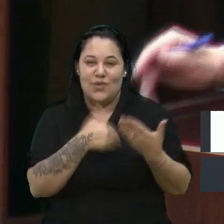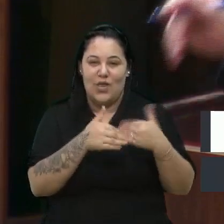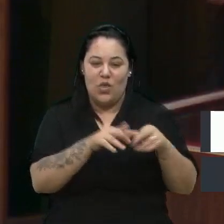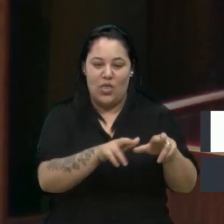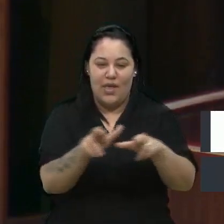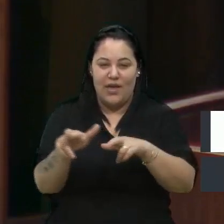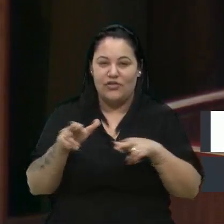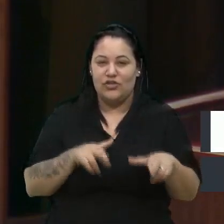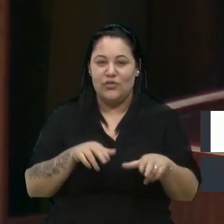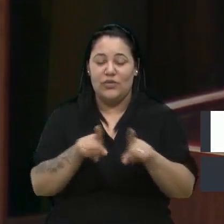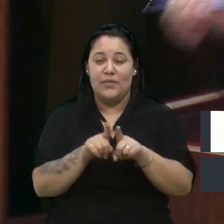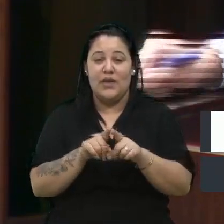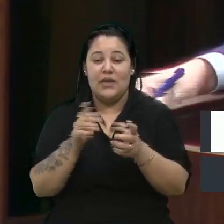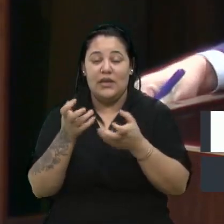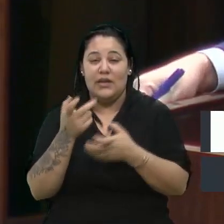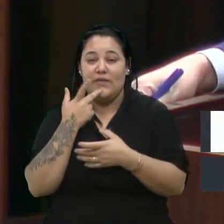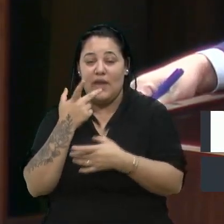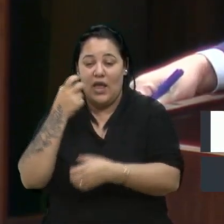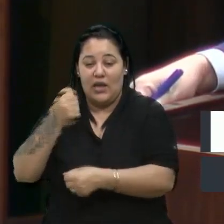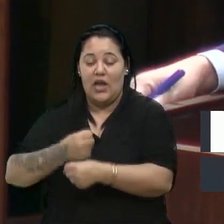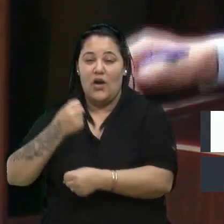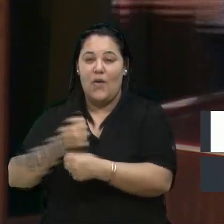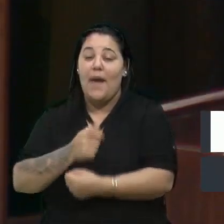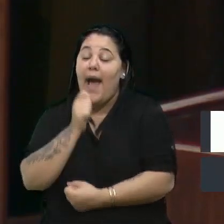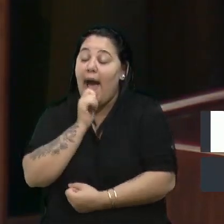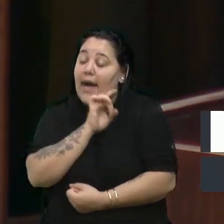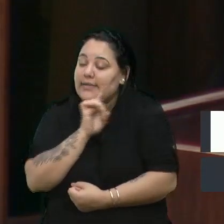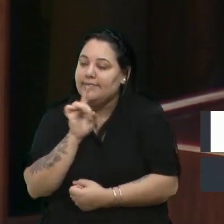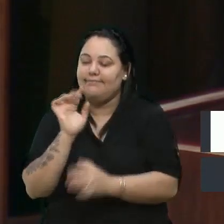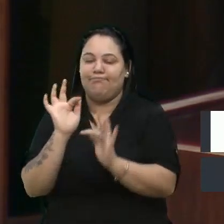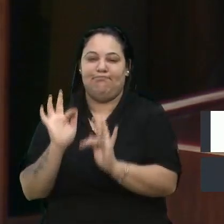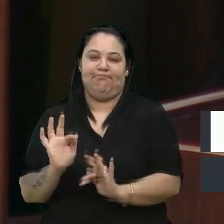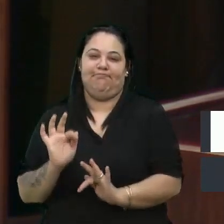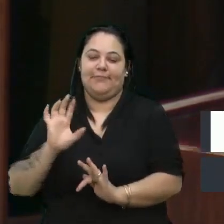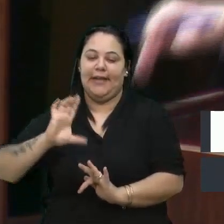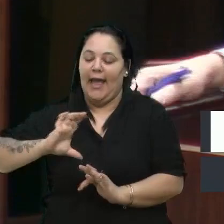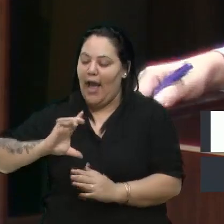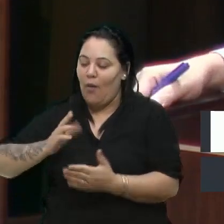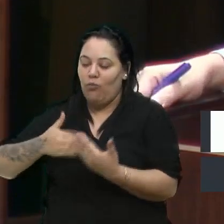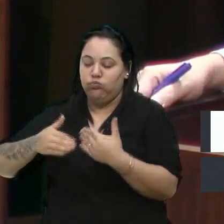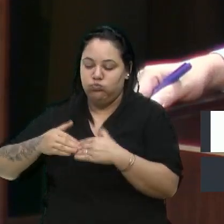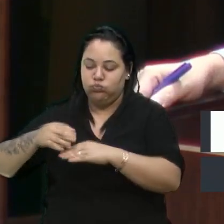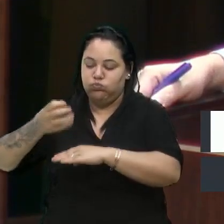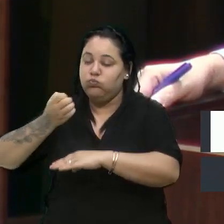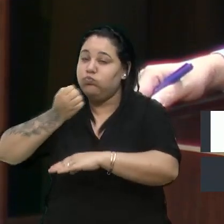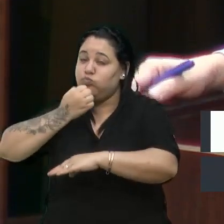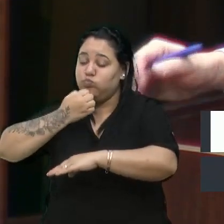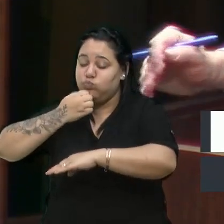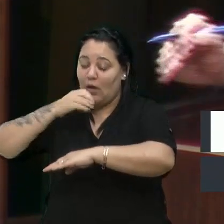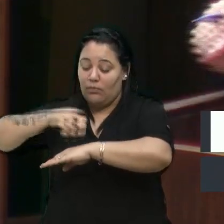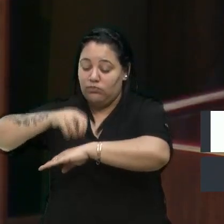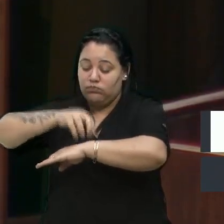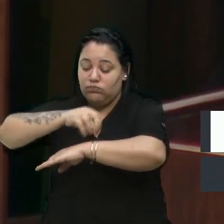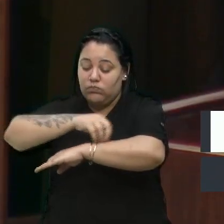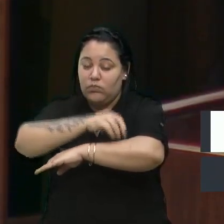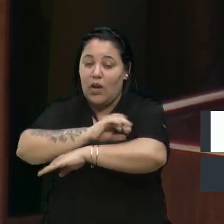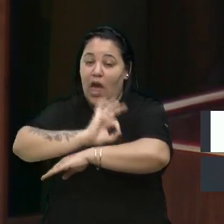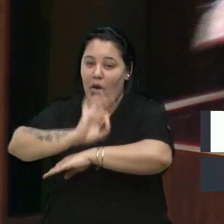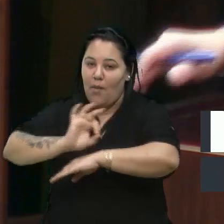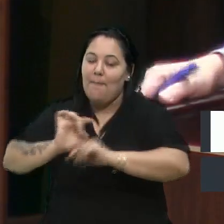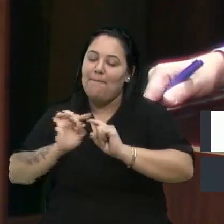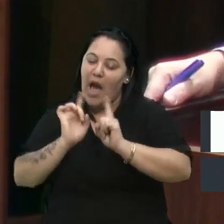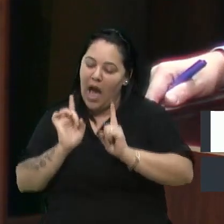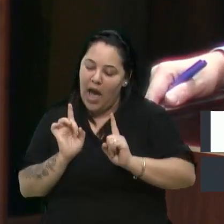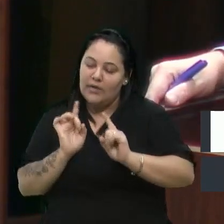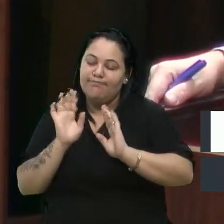Também dizer que a obra ali não está finalizada ainda, tem todos os paralelipípedos, estão ali ainda, mas pelo menos conseguimos